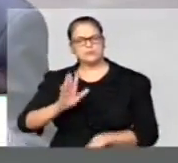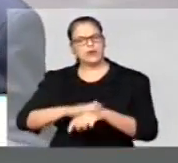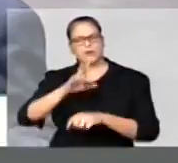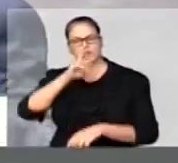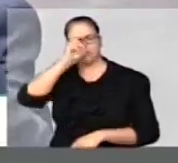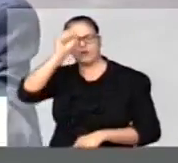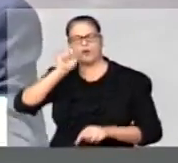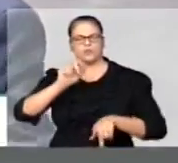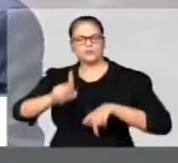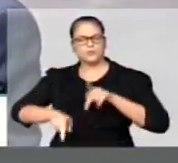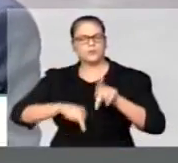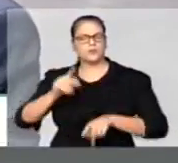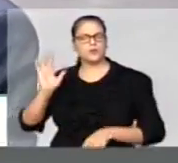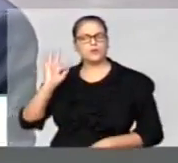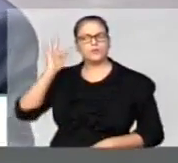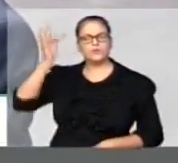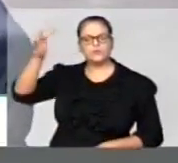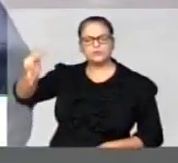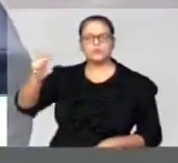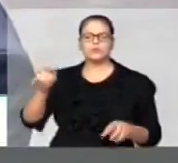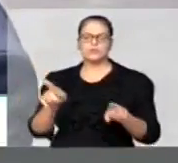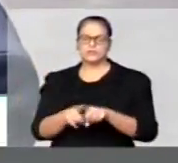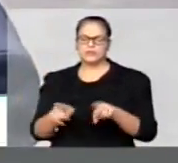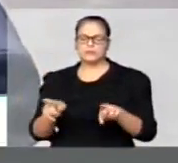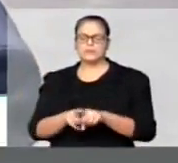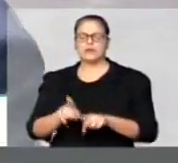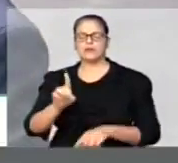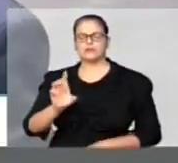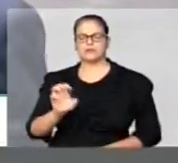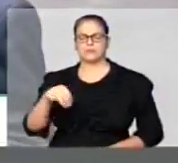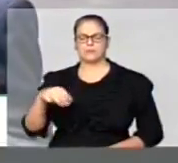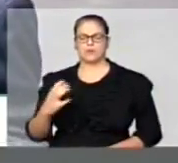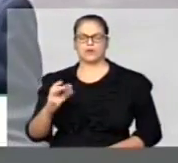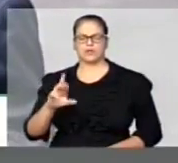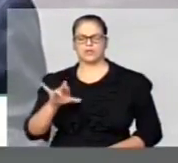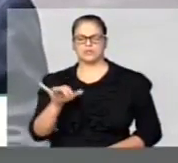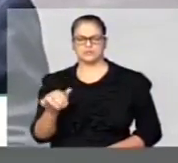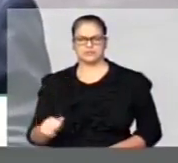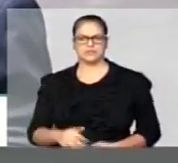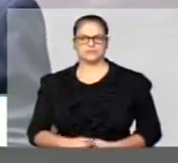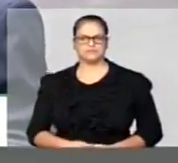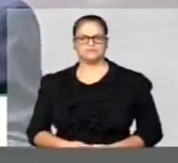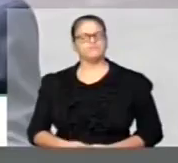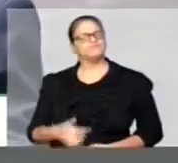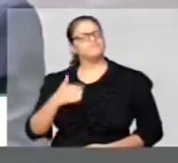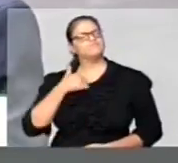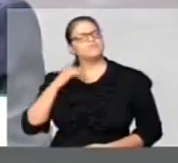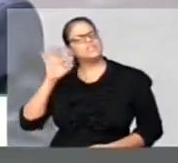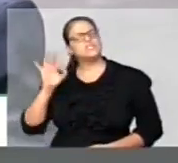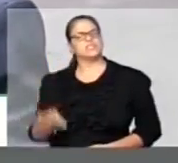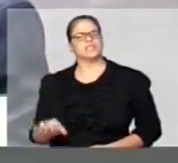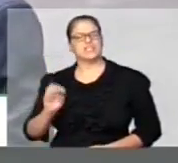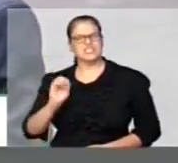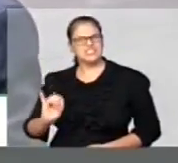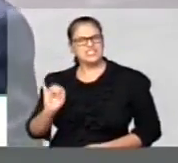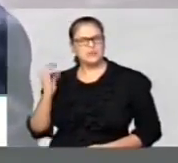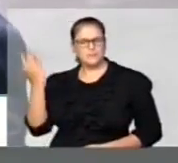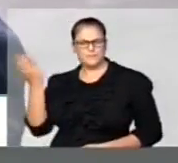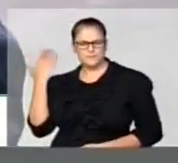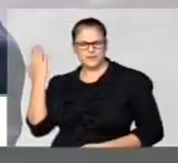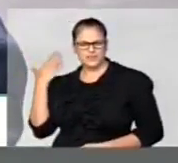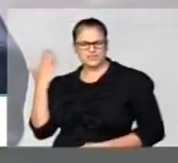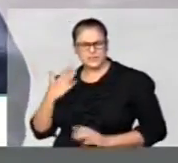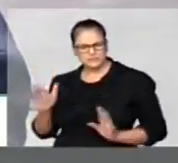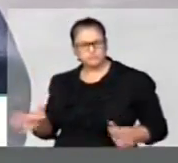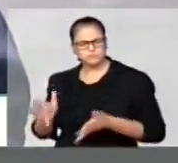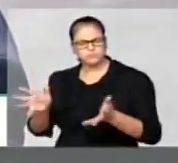não só do futuro do nosso país, mas da democracia. Tenho certeza absoluta que, se tivéssemos tido no passado esse investimento,